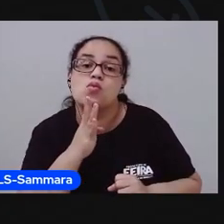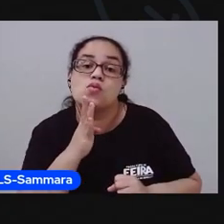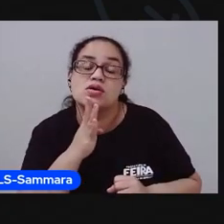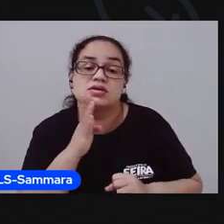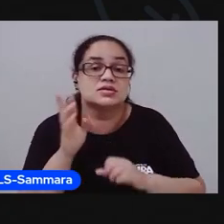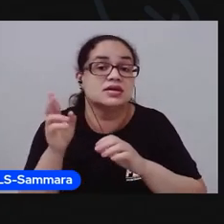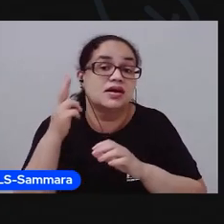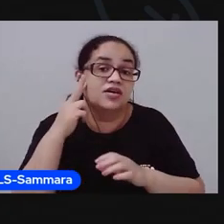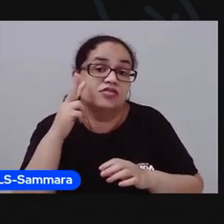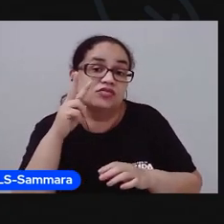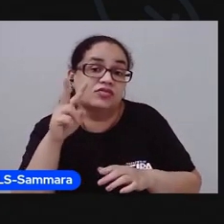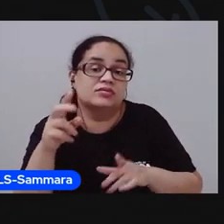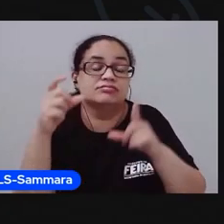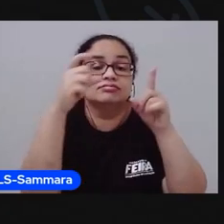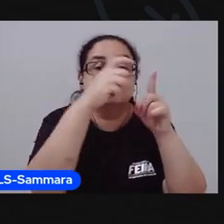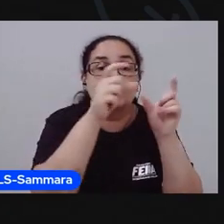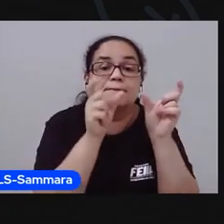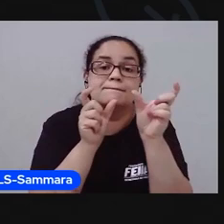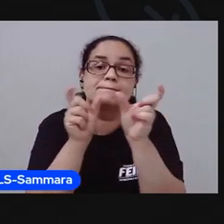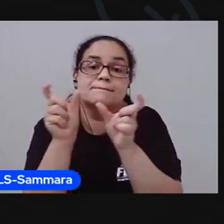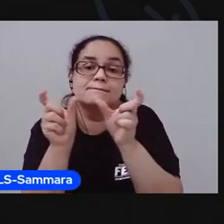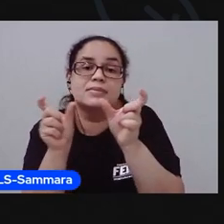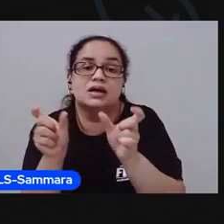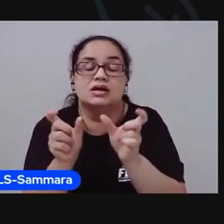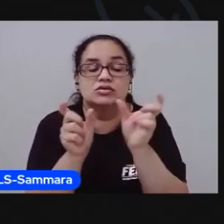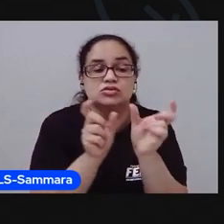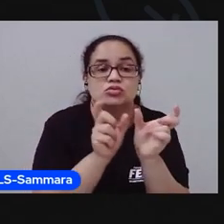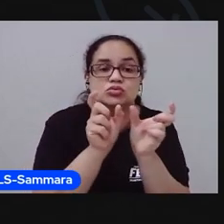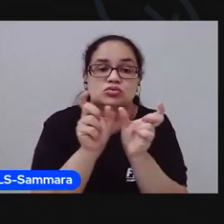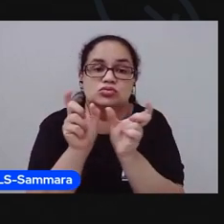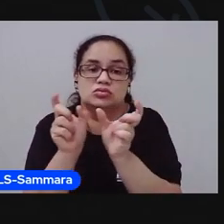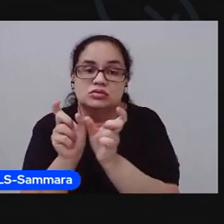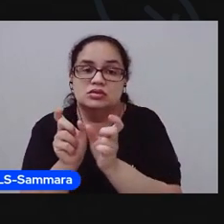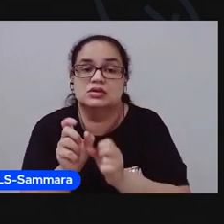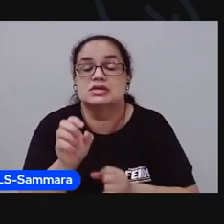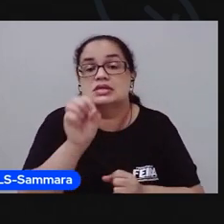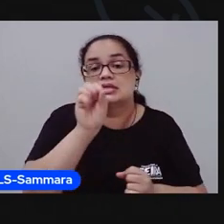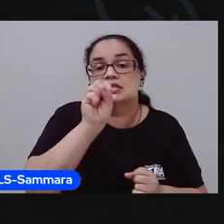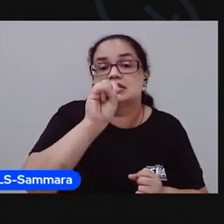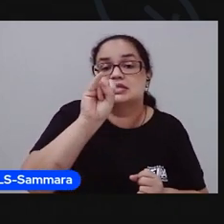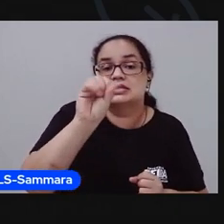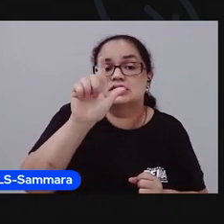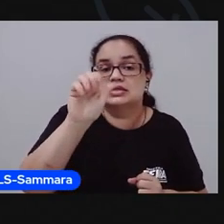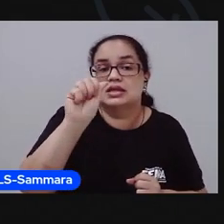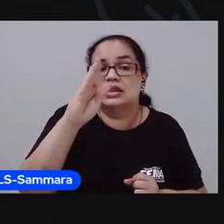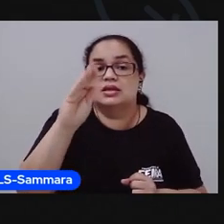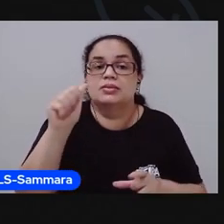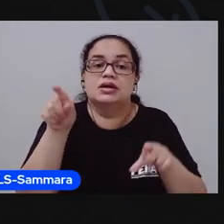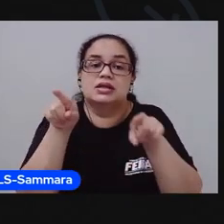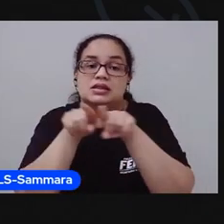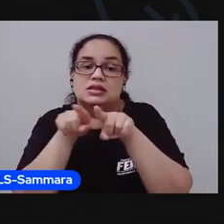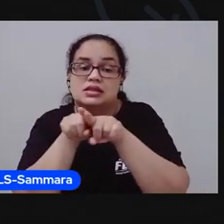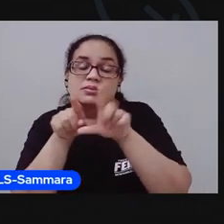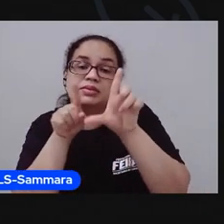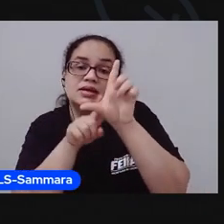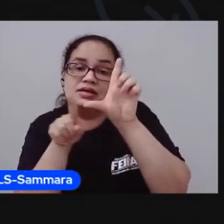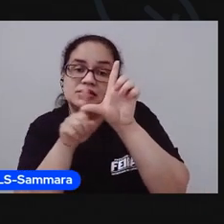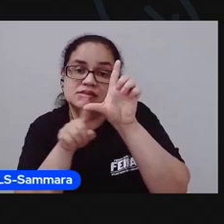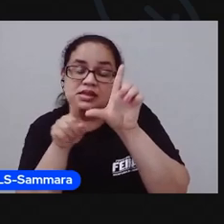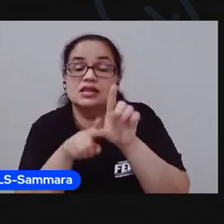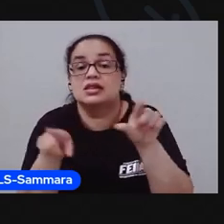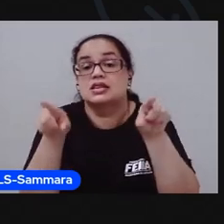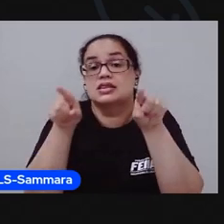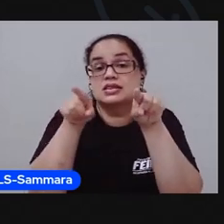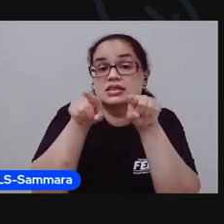a estrutura das palavras, os fonemas, as sílabas e as letras. E